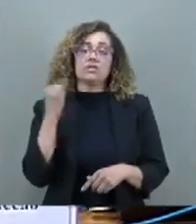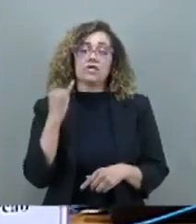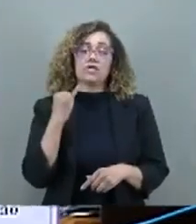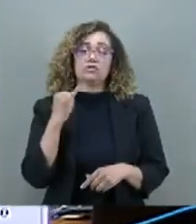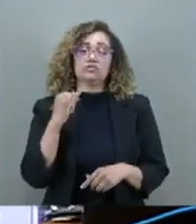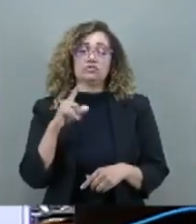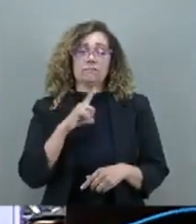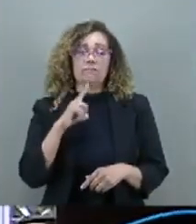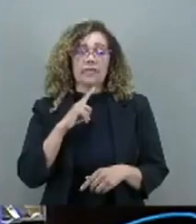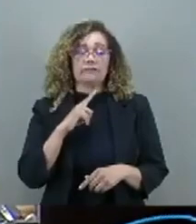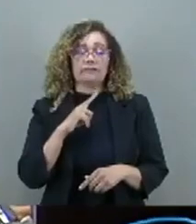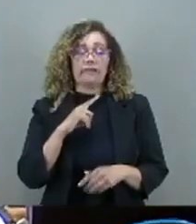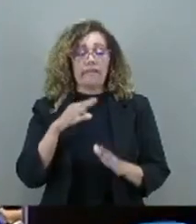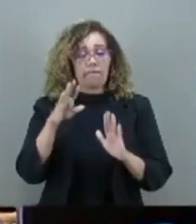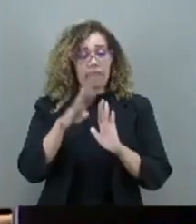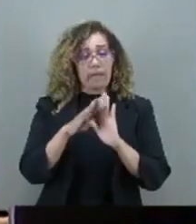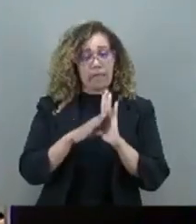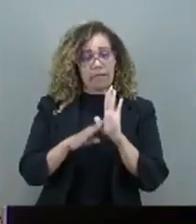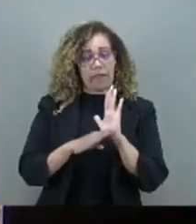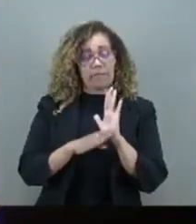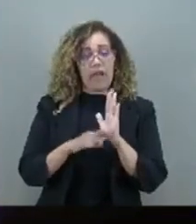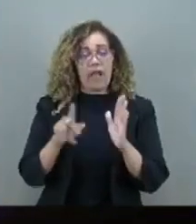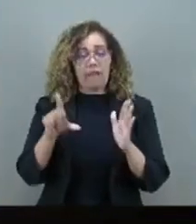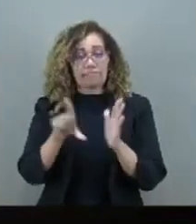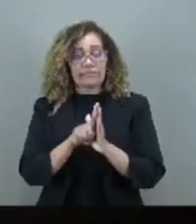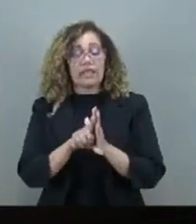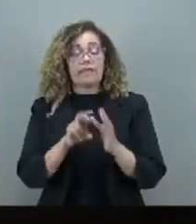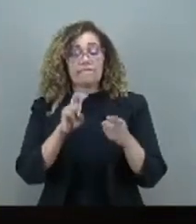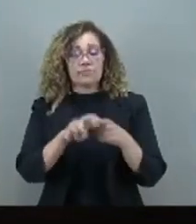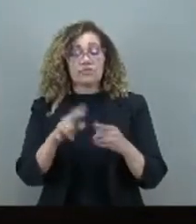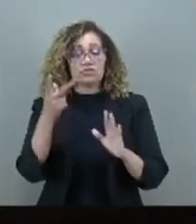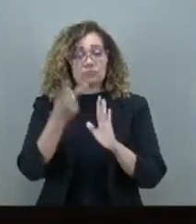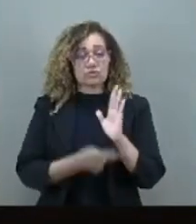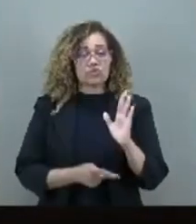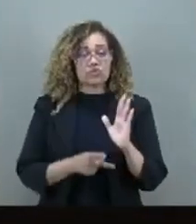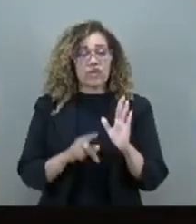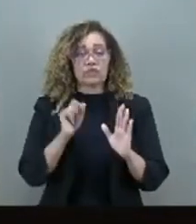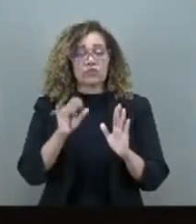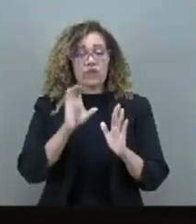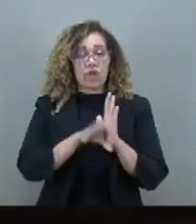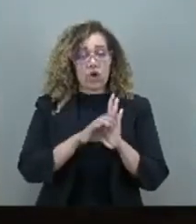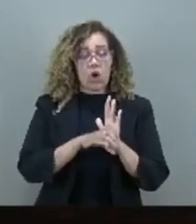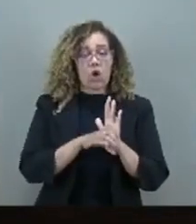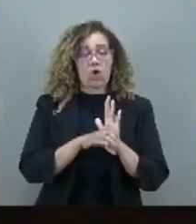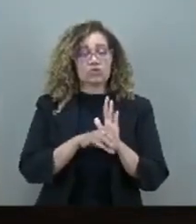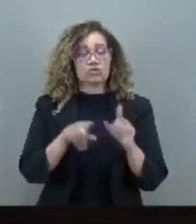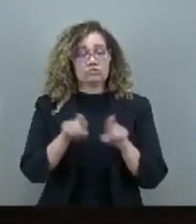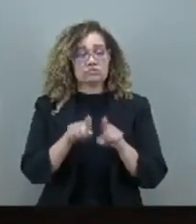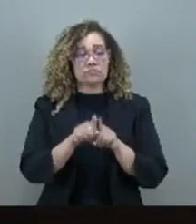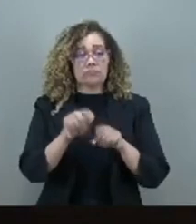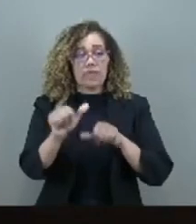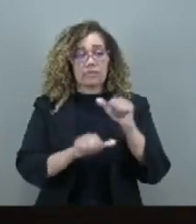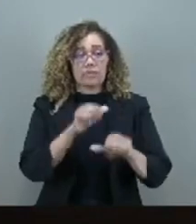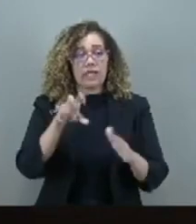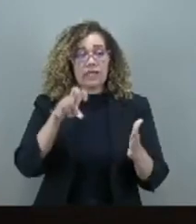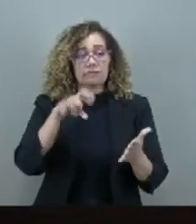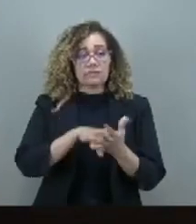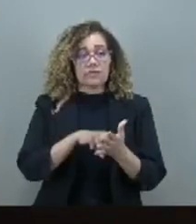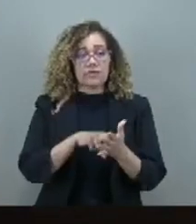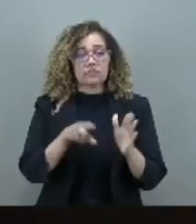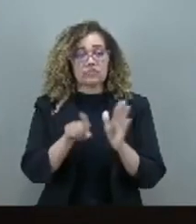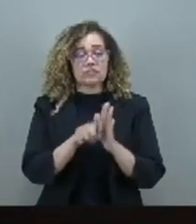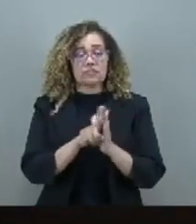avanço desta proposição. O projeto visa alterar o código de processo penal e a lei de